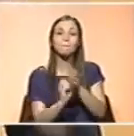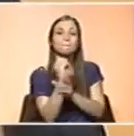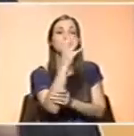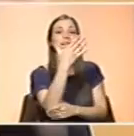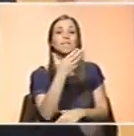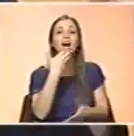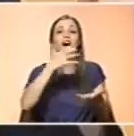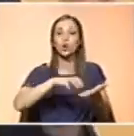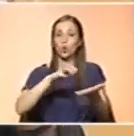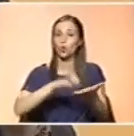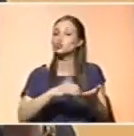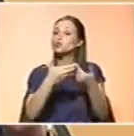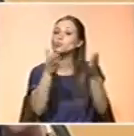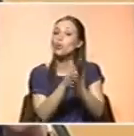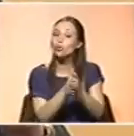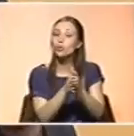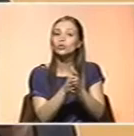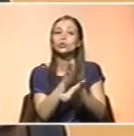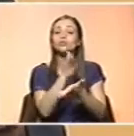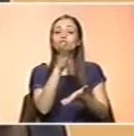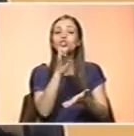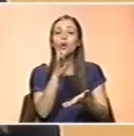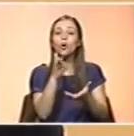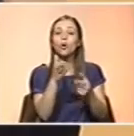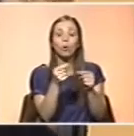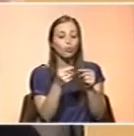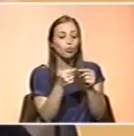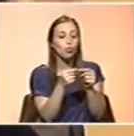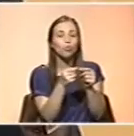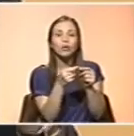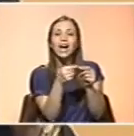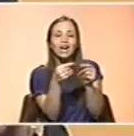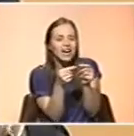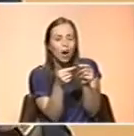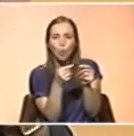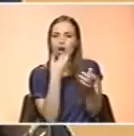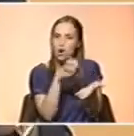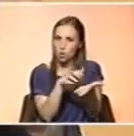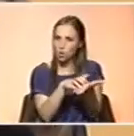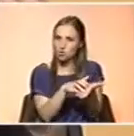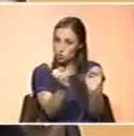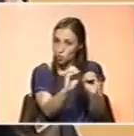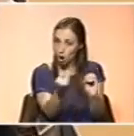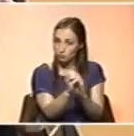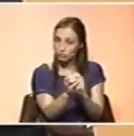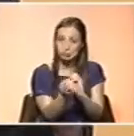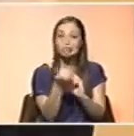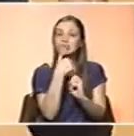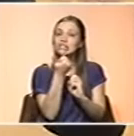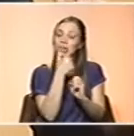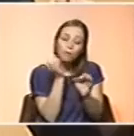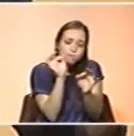beta-caroteno em toda a planta, menos no grão. Portanto, o grão é como que os genes estão adormecidos. E eles decidiram acordar esses genes,